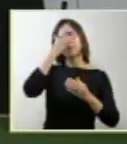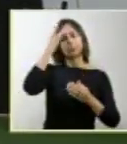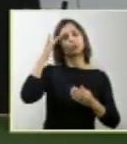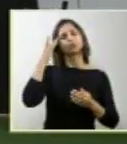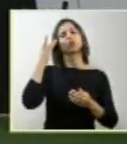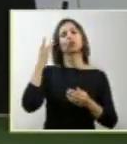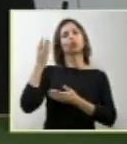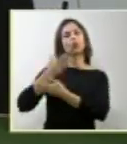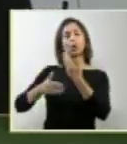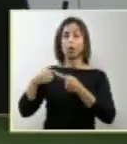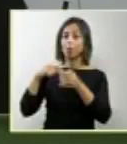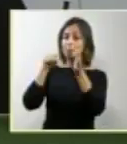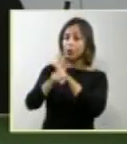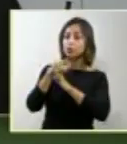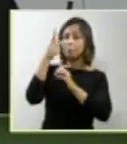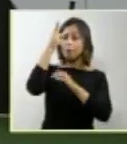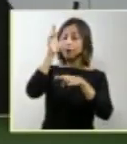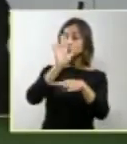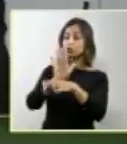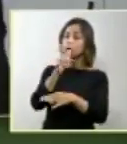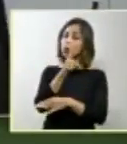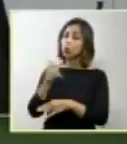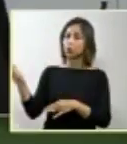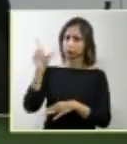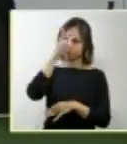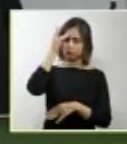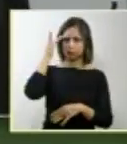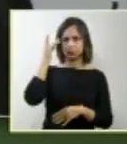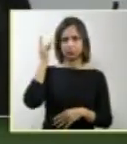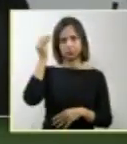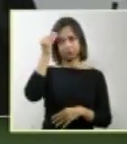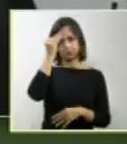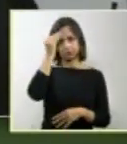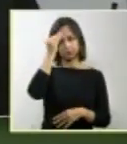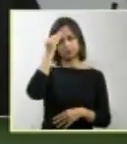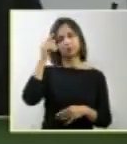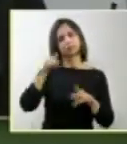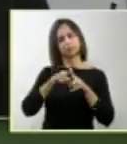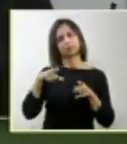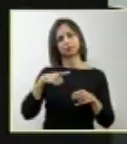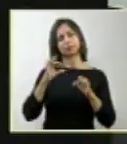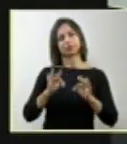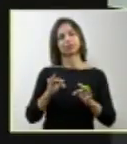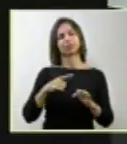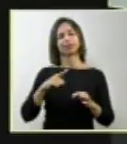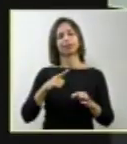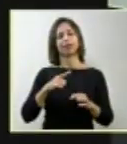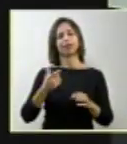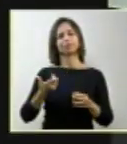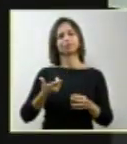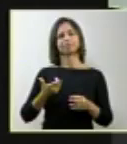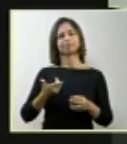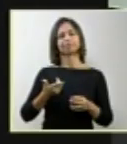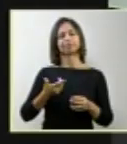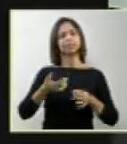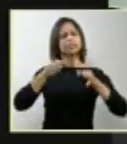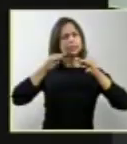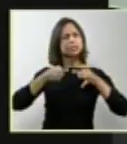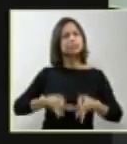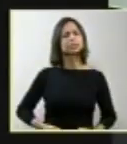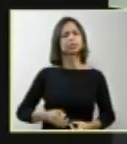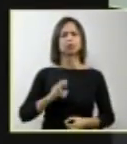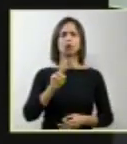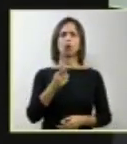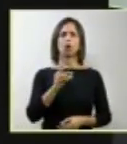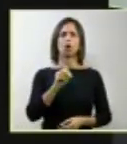presumindo, portanto, a honestidade de propósito dos profissionais da